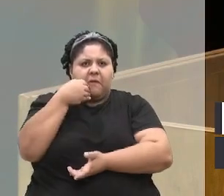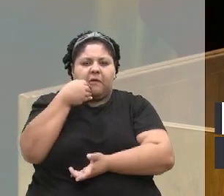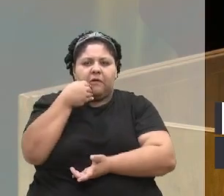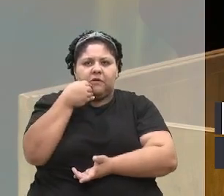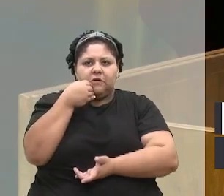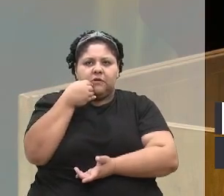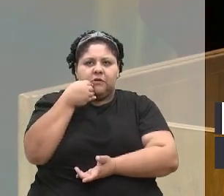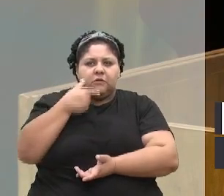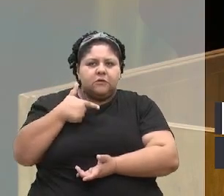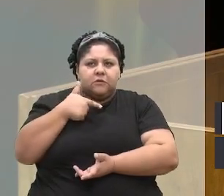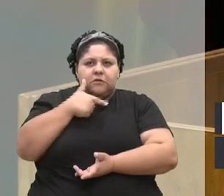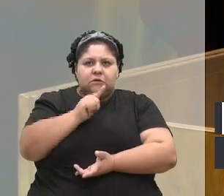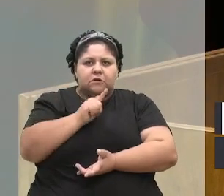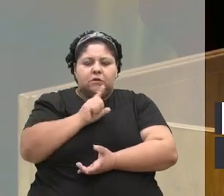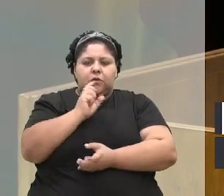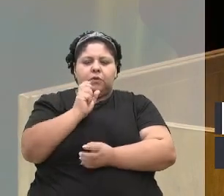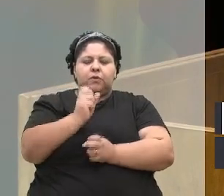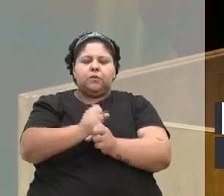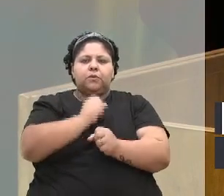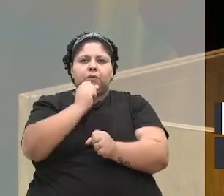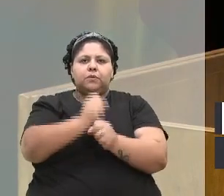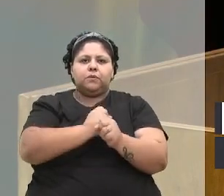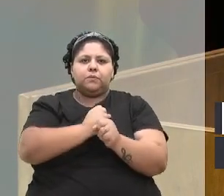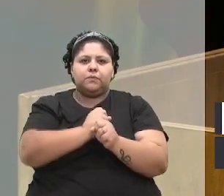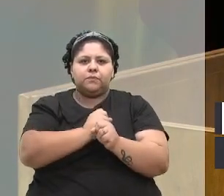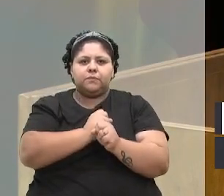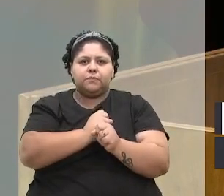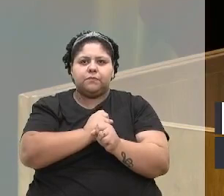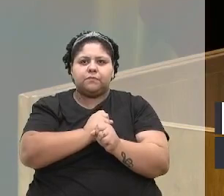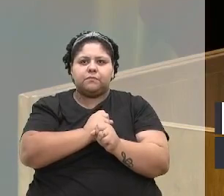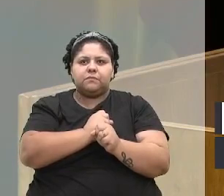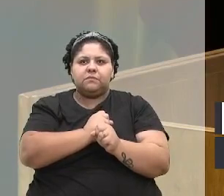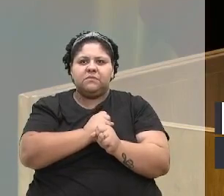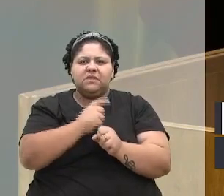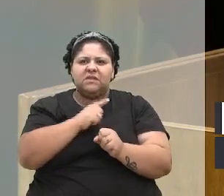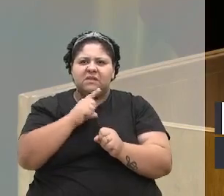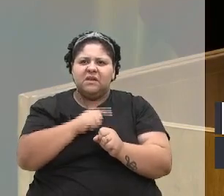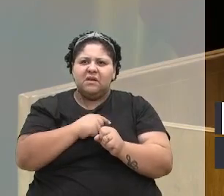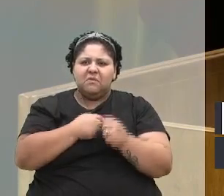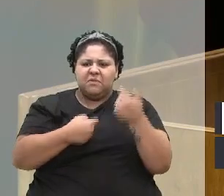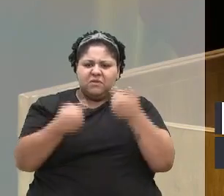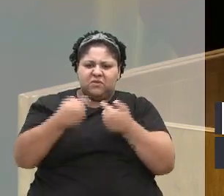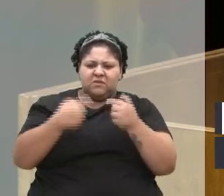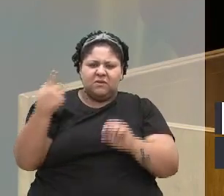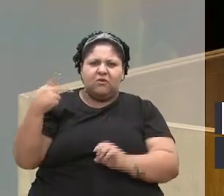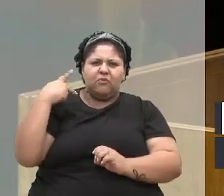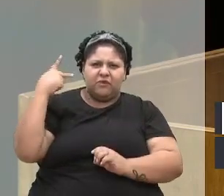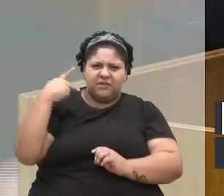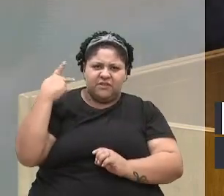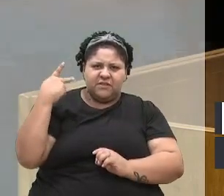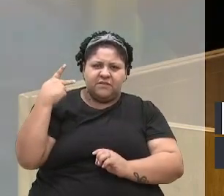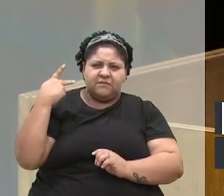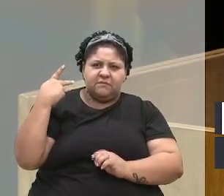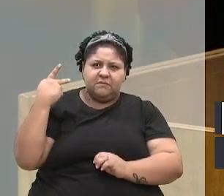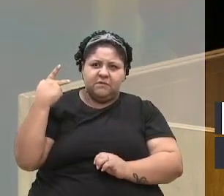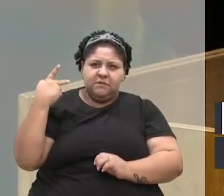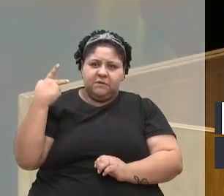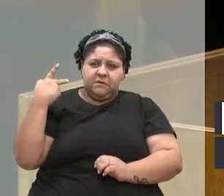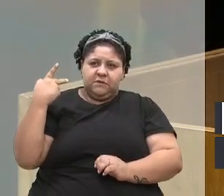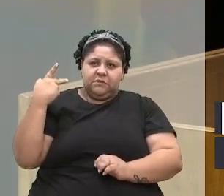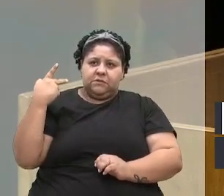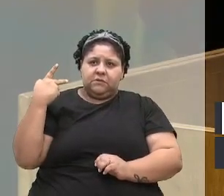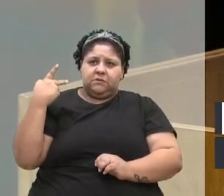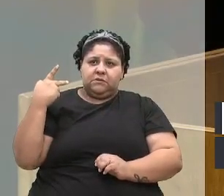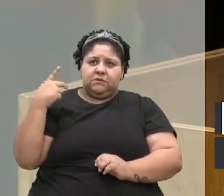conseguirmos essas obras, existe um embate político, algo que